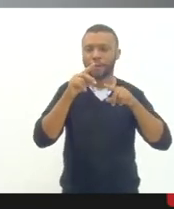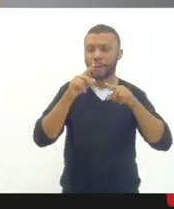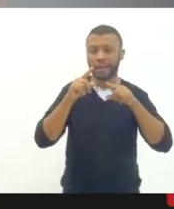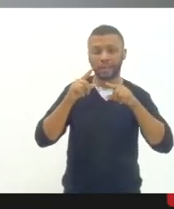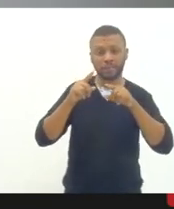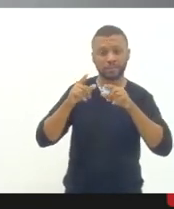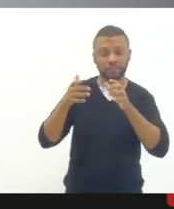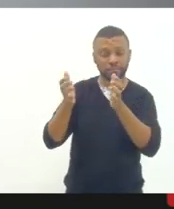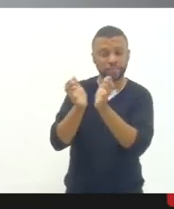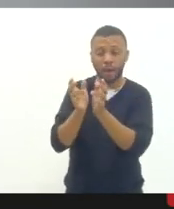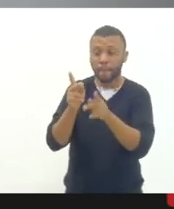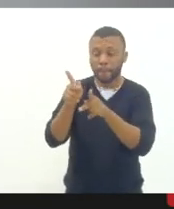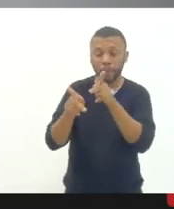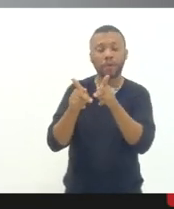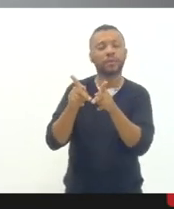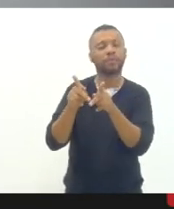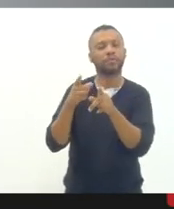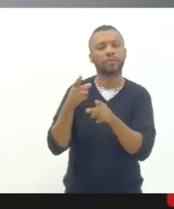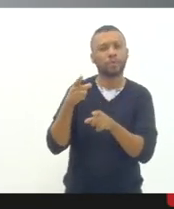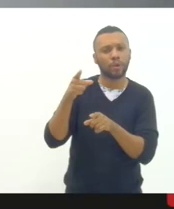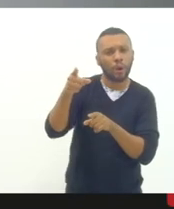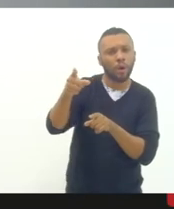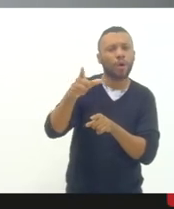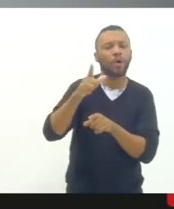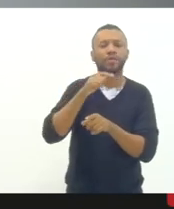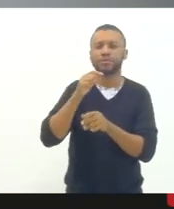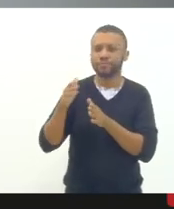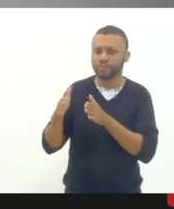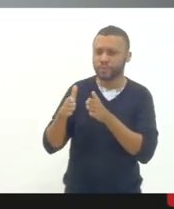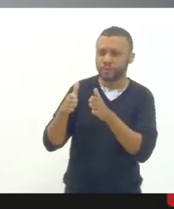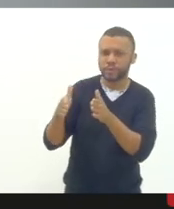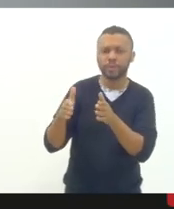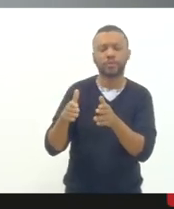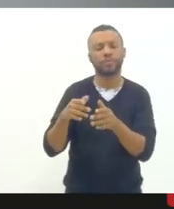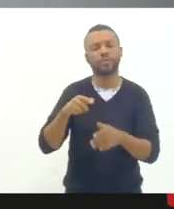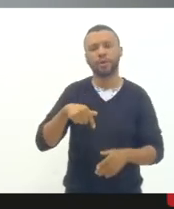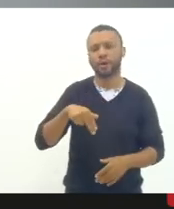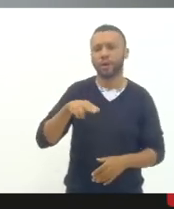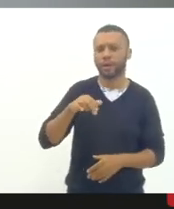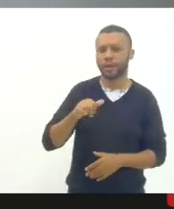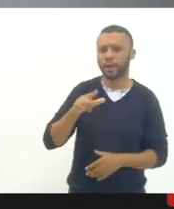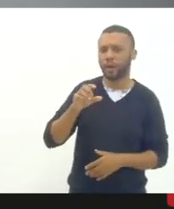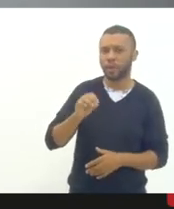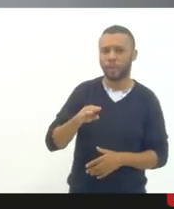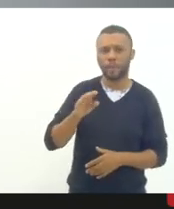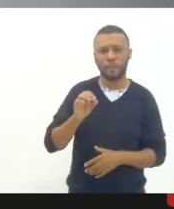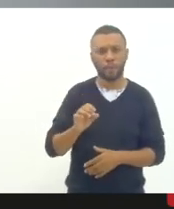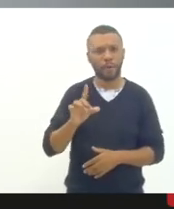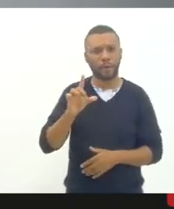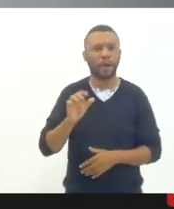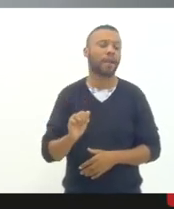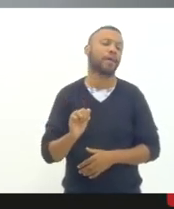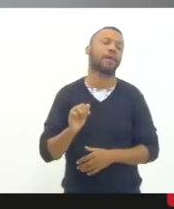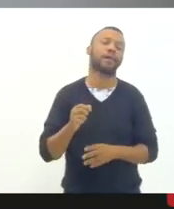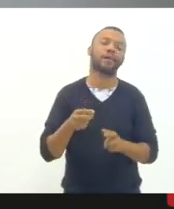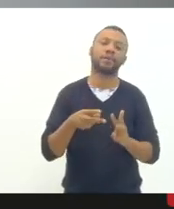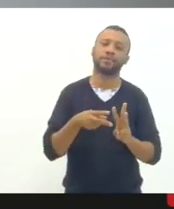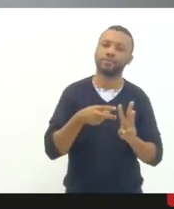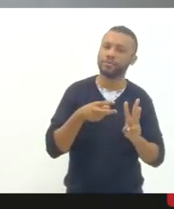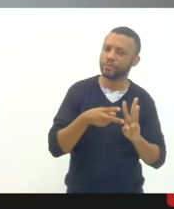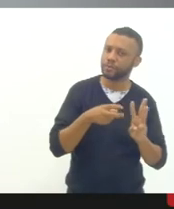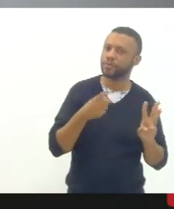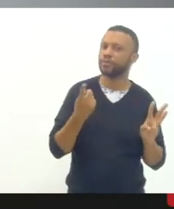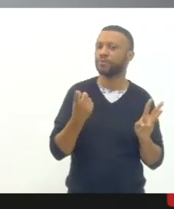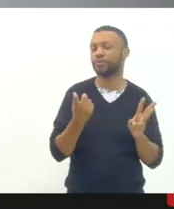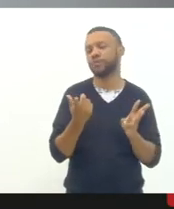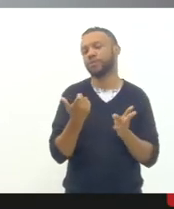campo as populações quilombolas indígenas entre outras que precisam de maior investimento porque historicamente